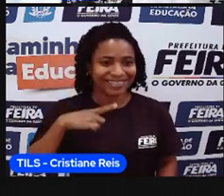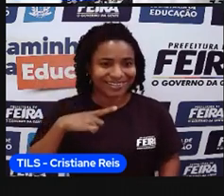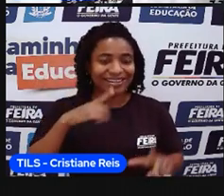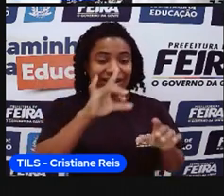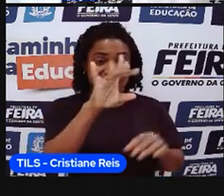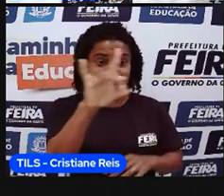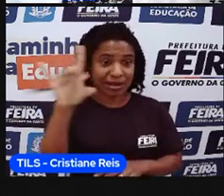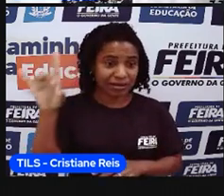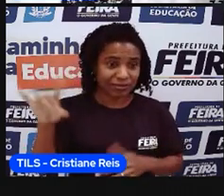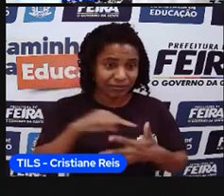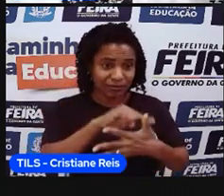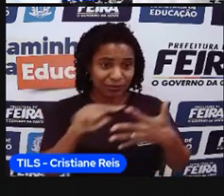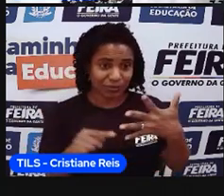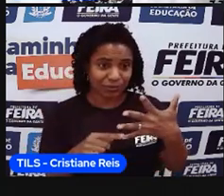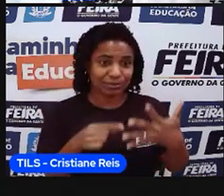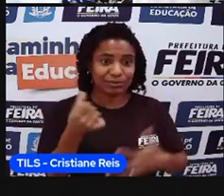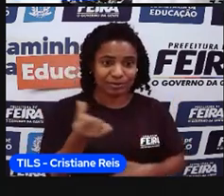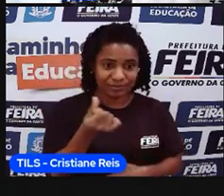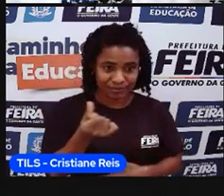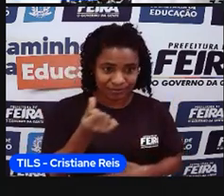aí, o continente, né,